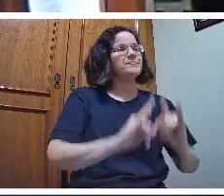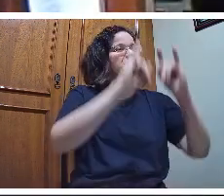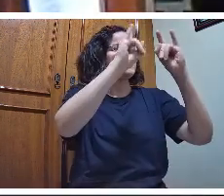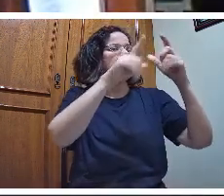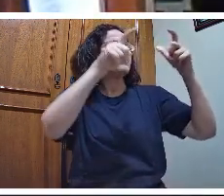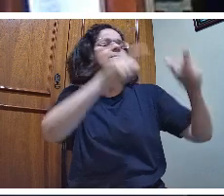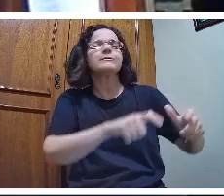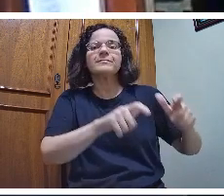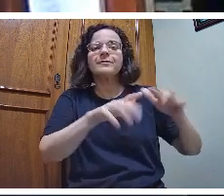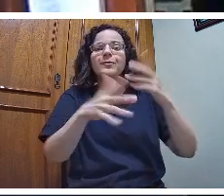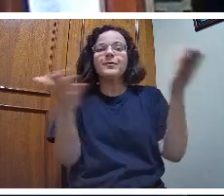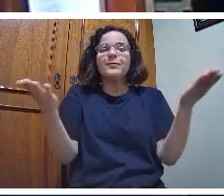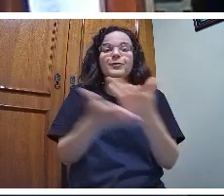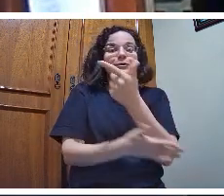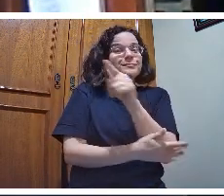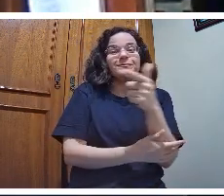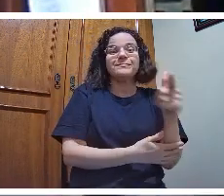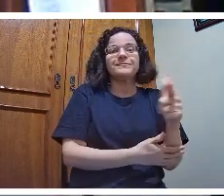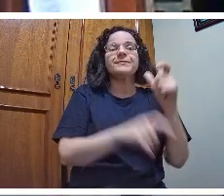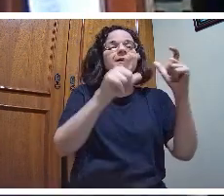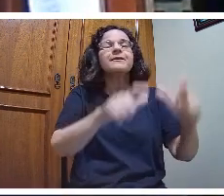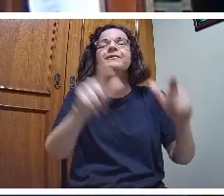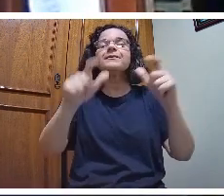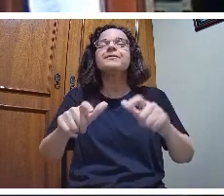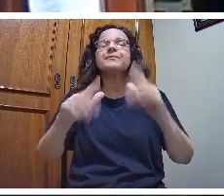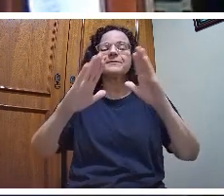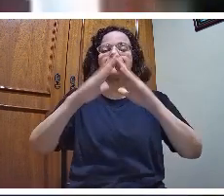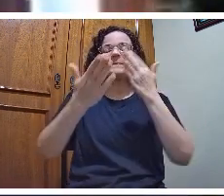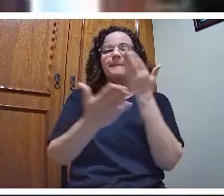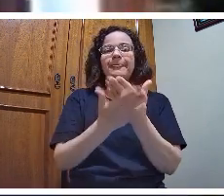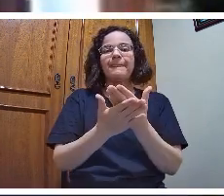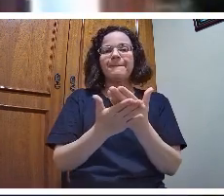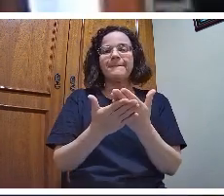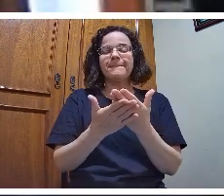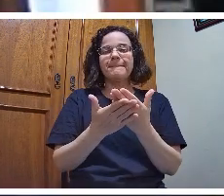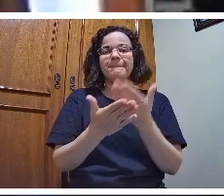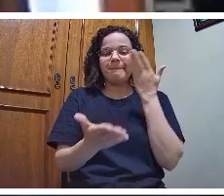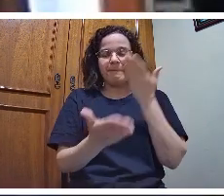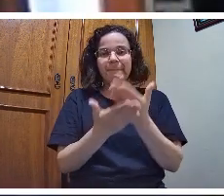mais lugar para estudar. Você está em casa, eu estou em casa, você está em casa.